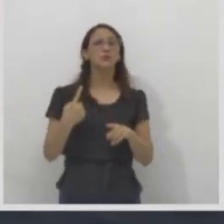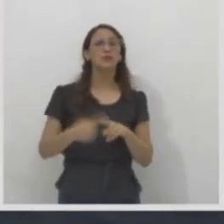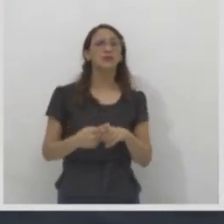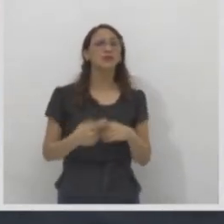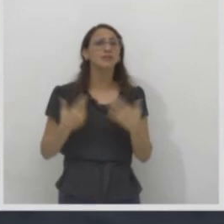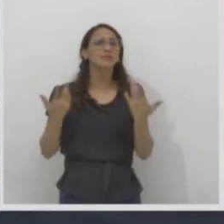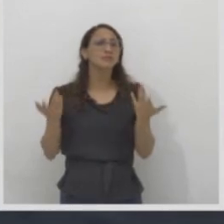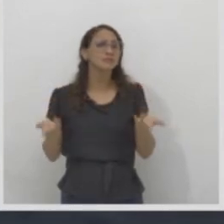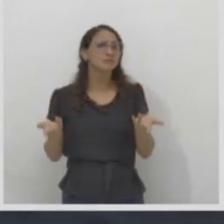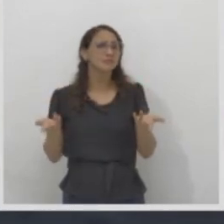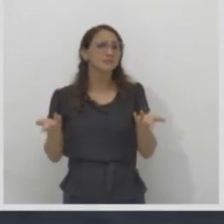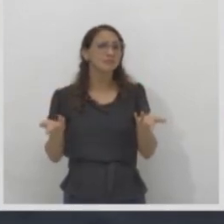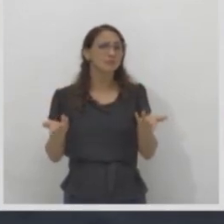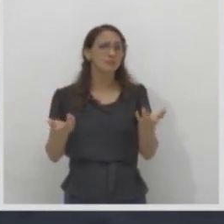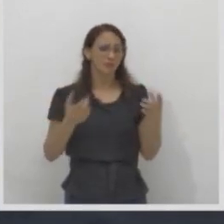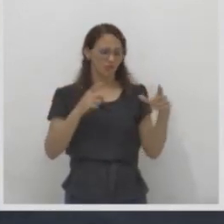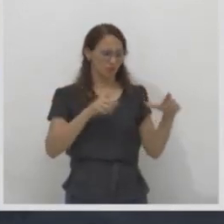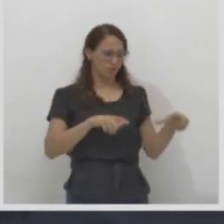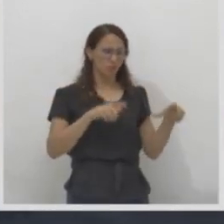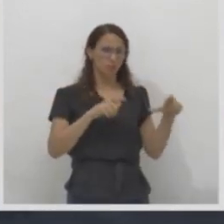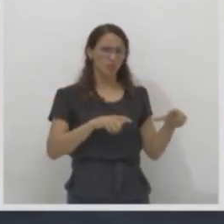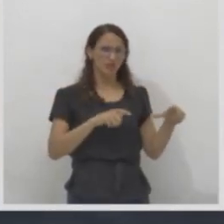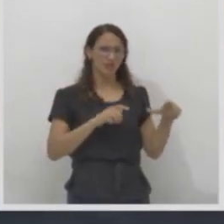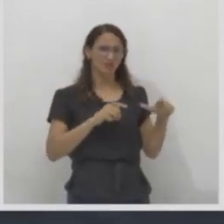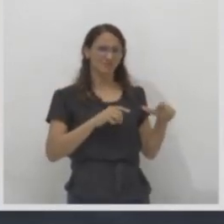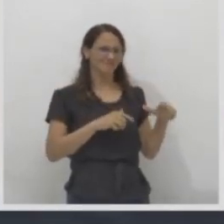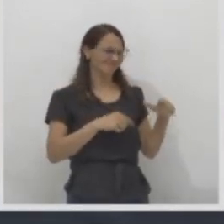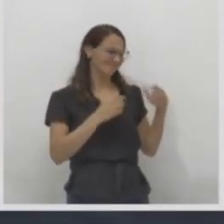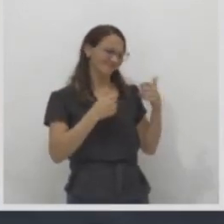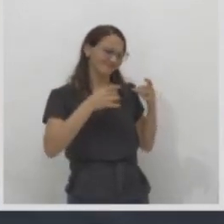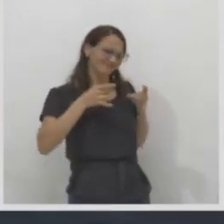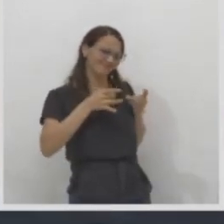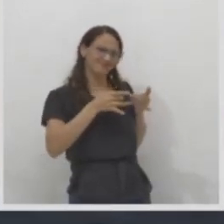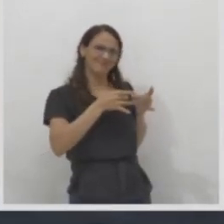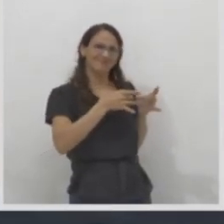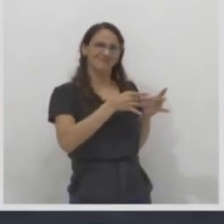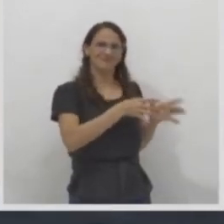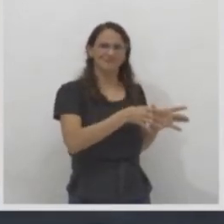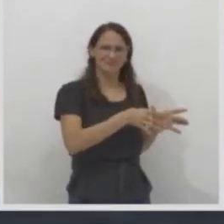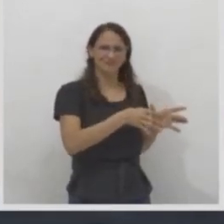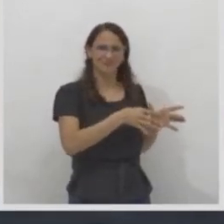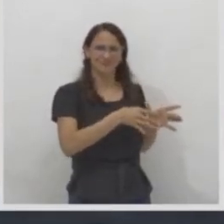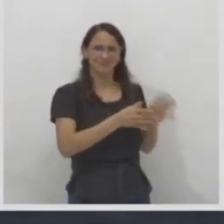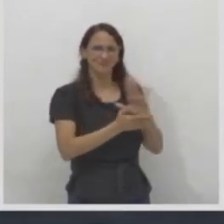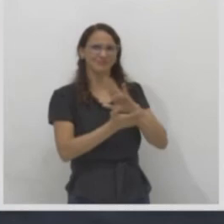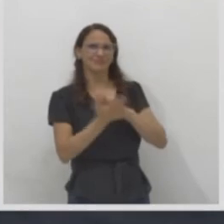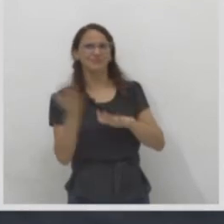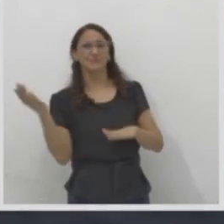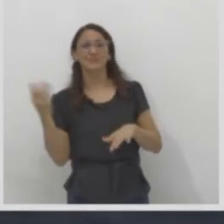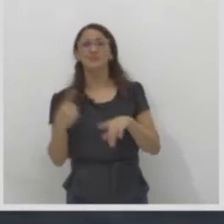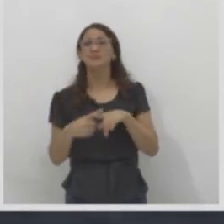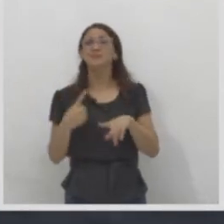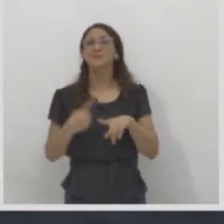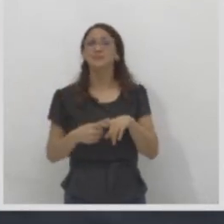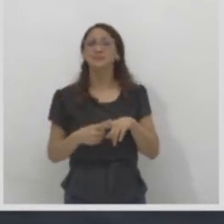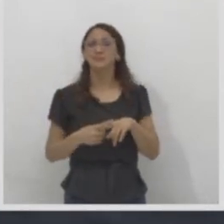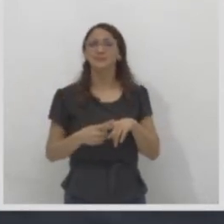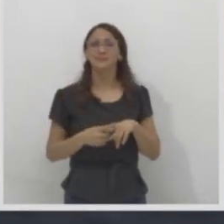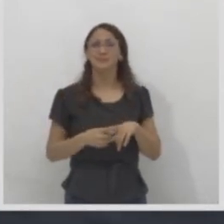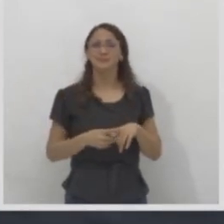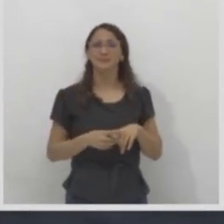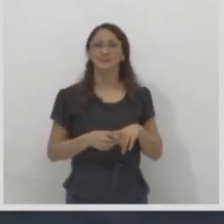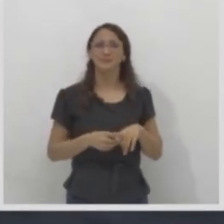O que faz de um lugar ser repulsivo populacionalmente? Um, desemprego.